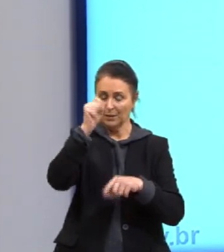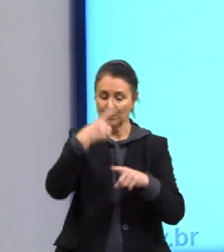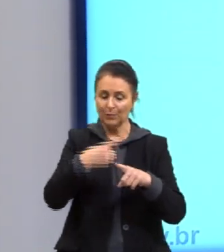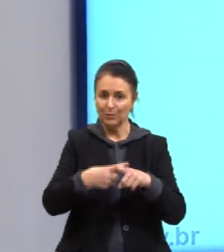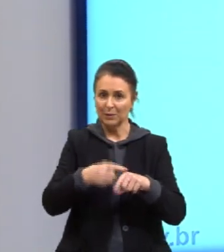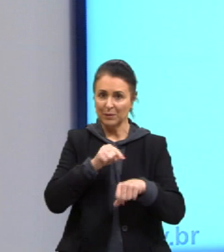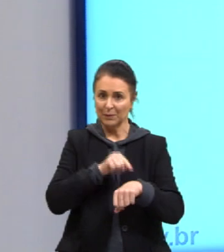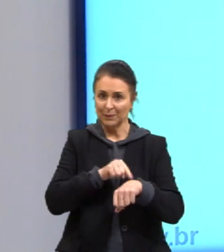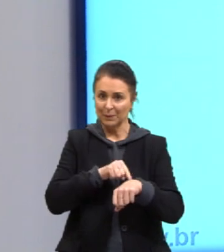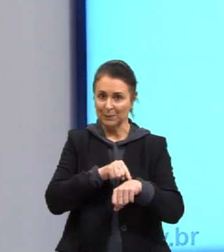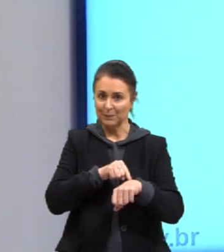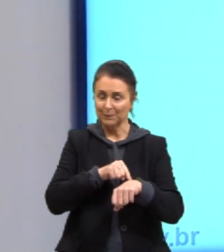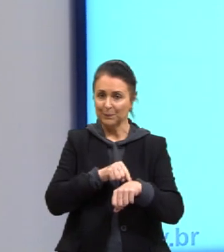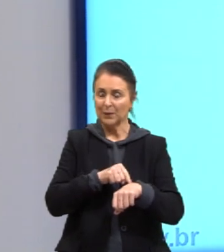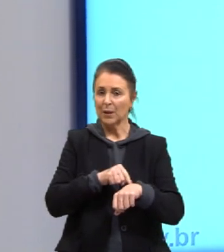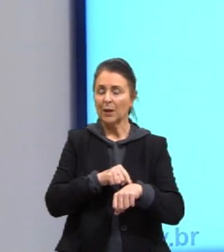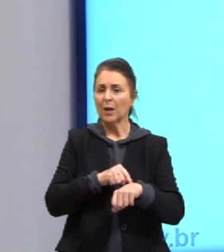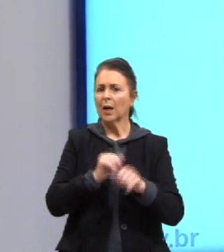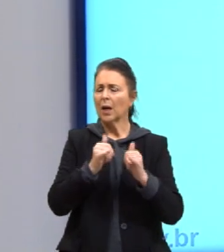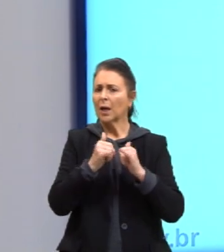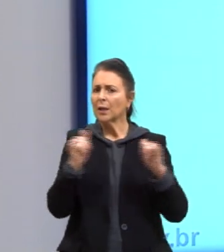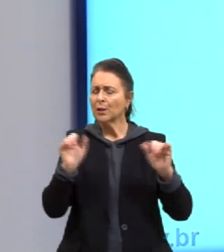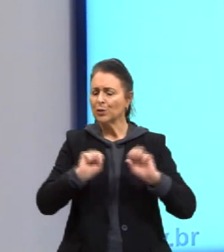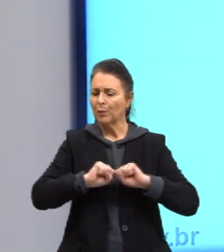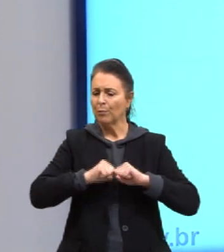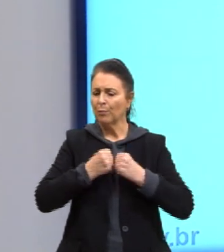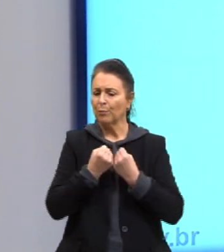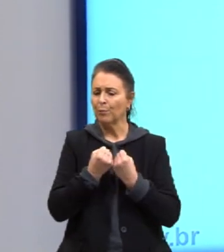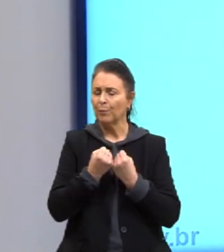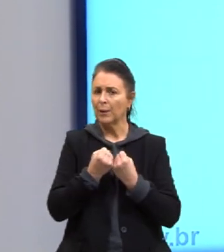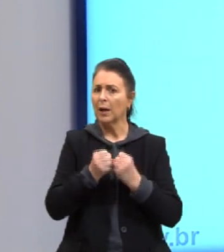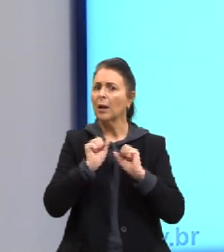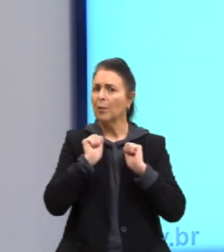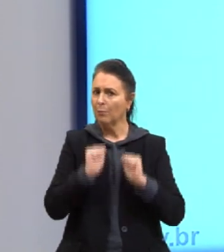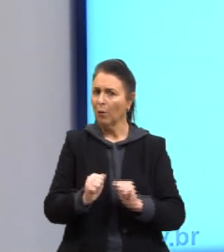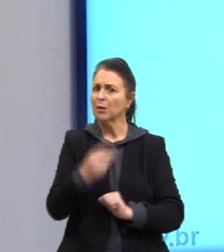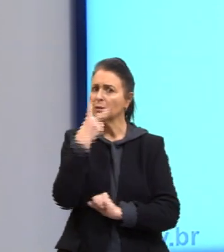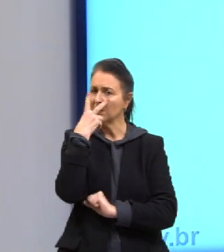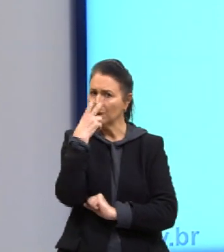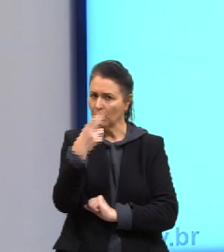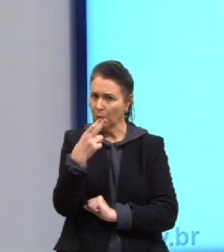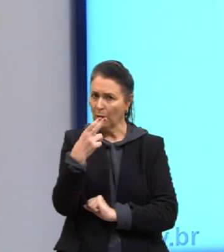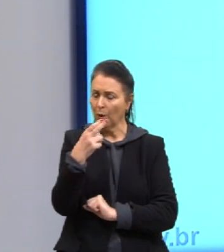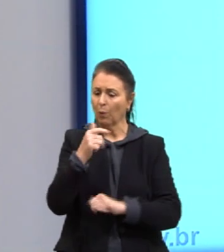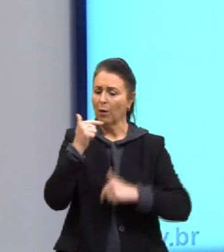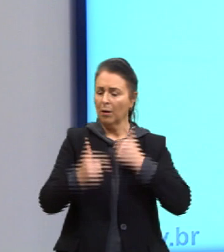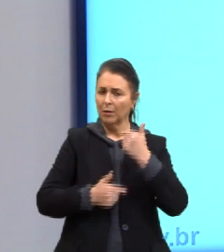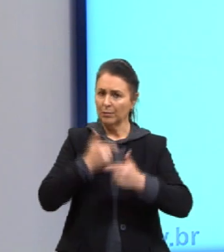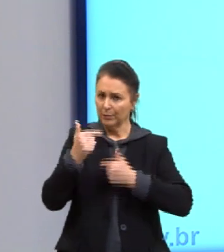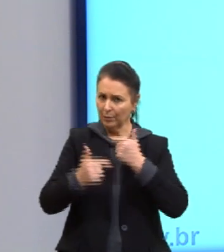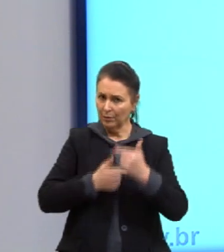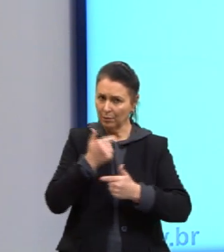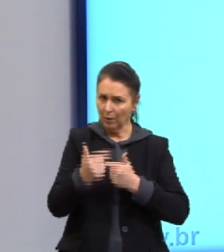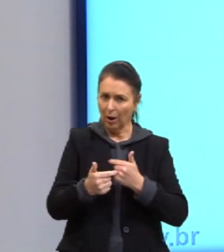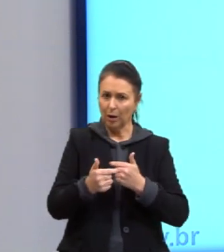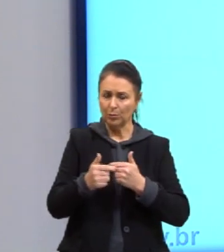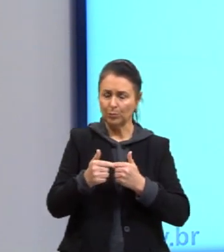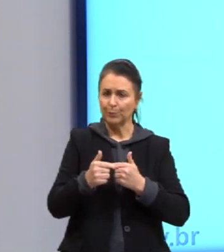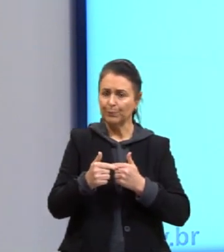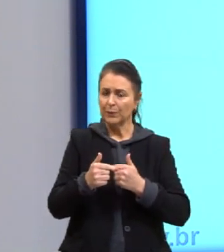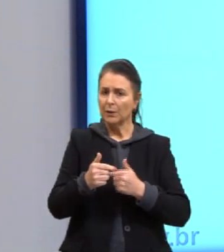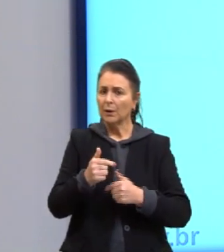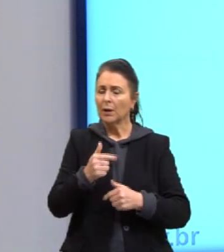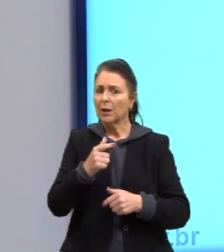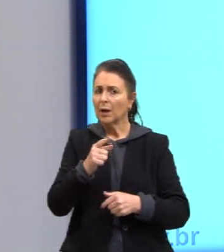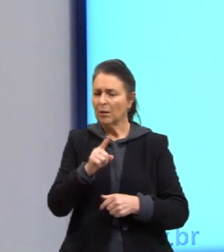Como a gente sabe que a energia, ela pode ser igual ao trabalho, em certos casos, a gente